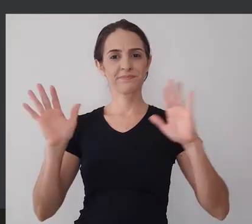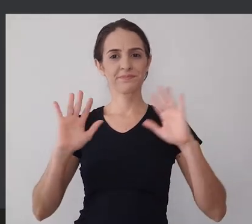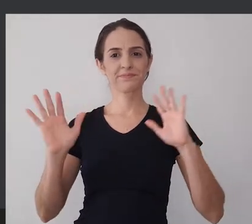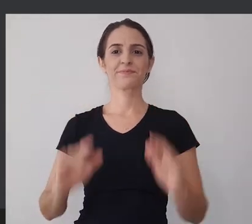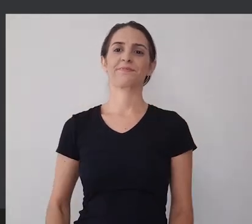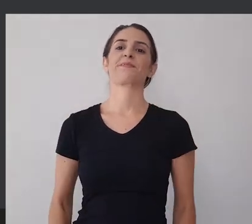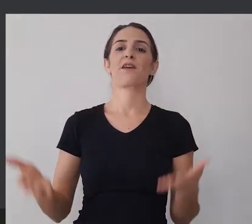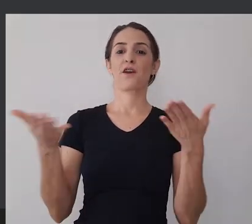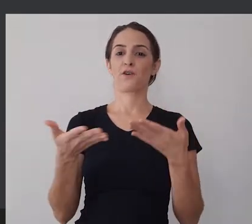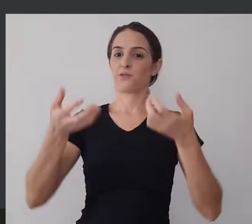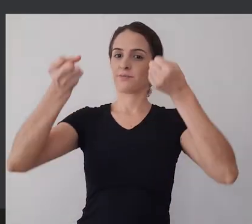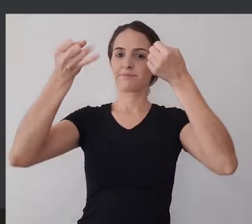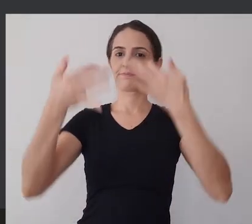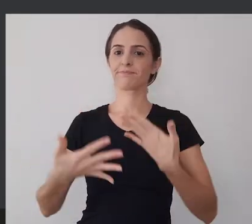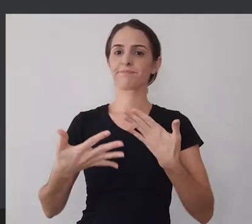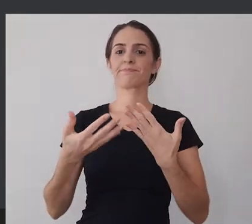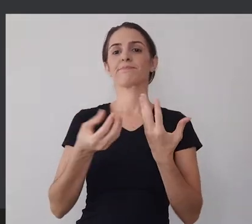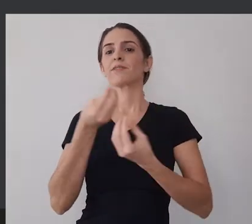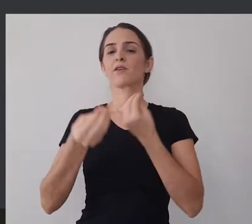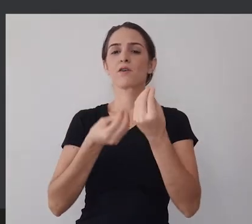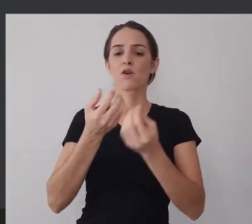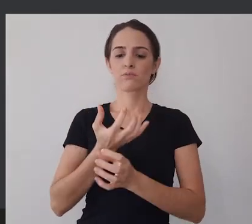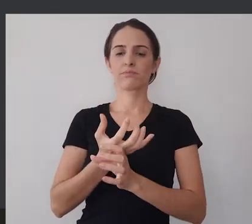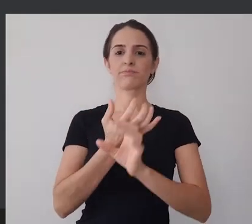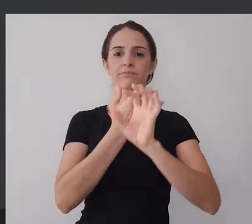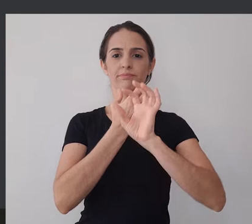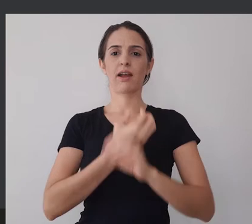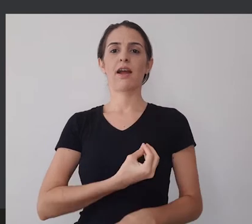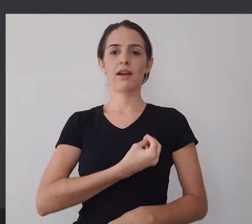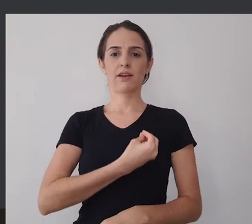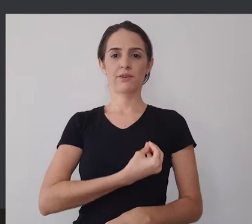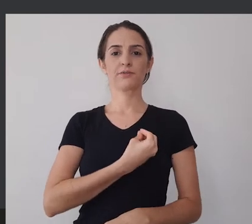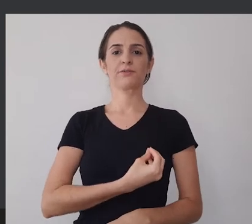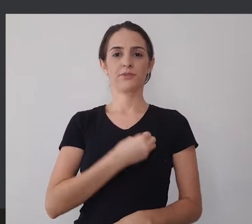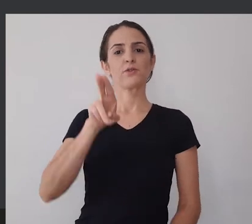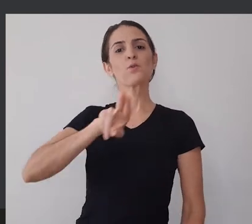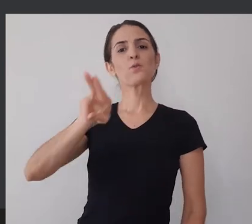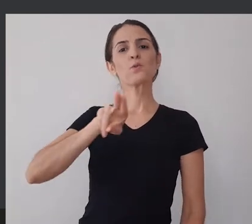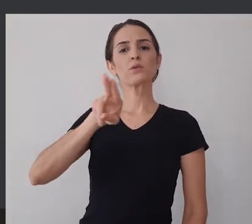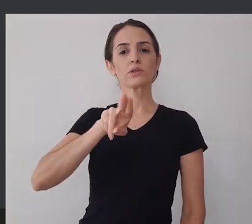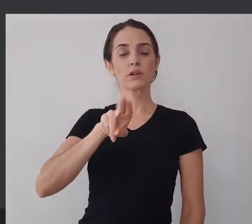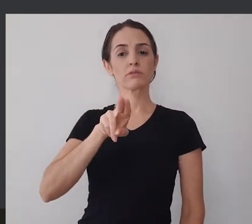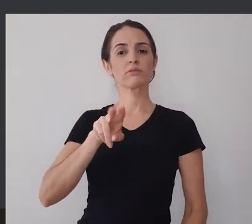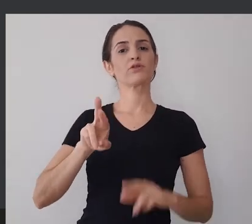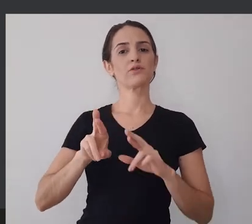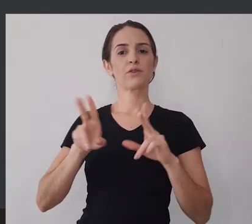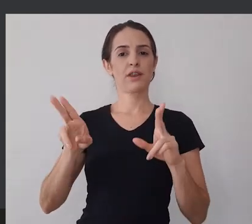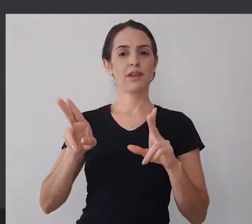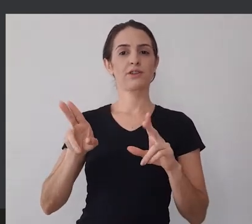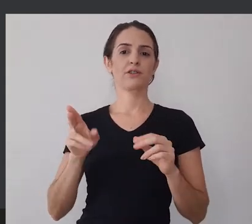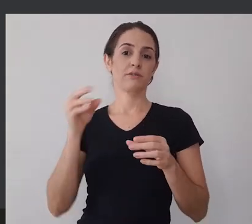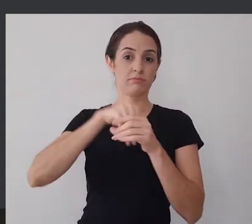Olá, hoje eu quero mostrar para você como fazer uma transmissão online usando uma plataforma